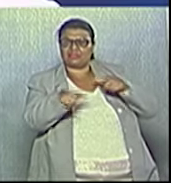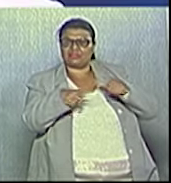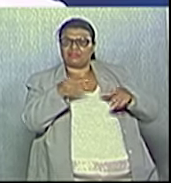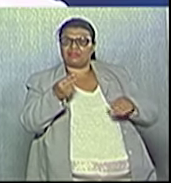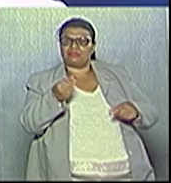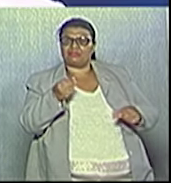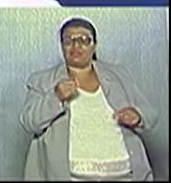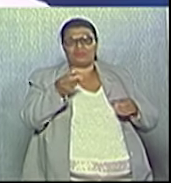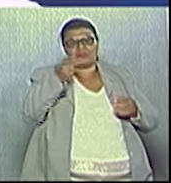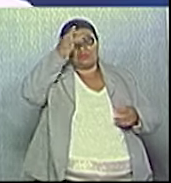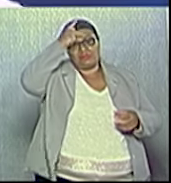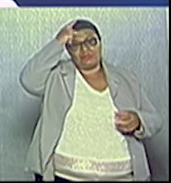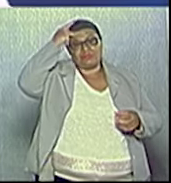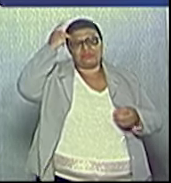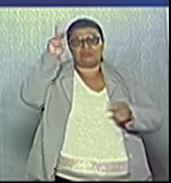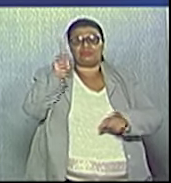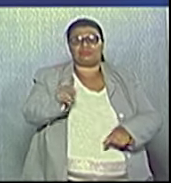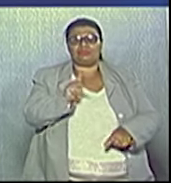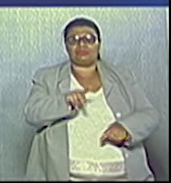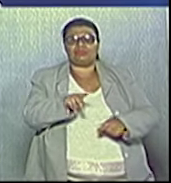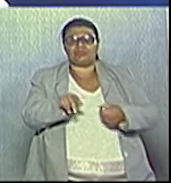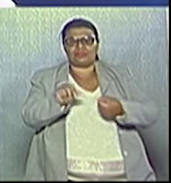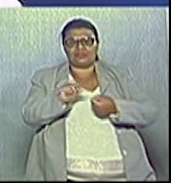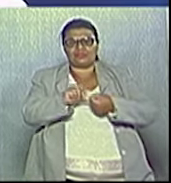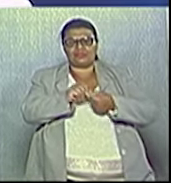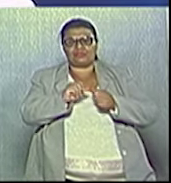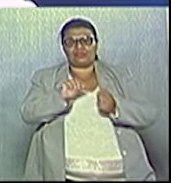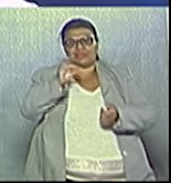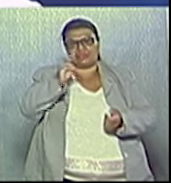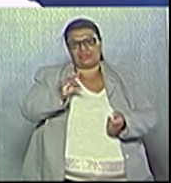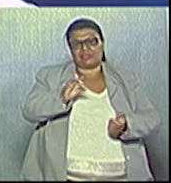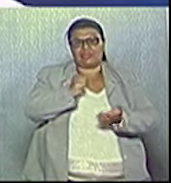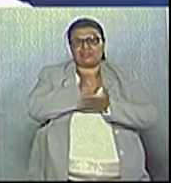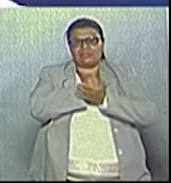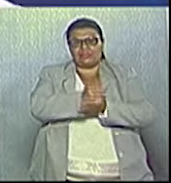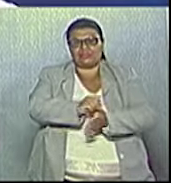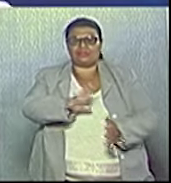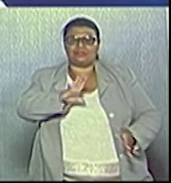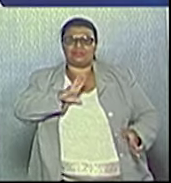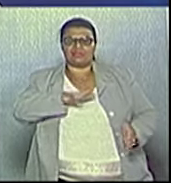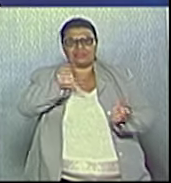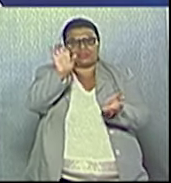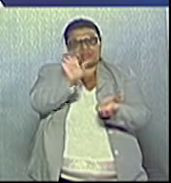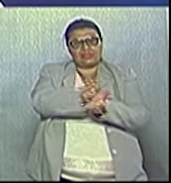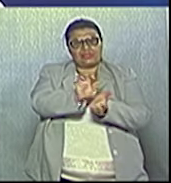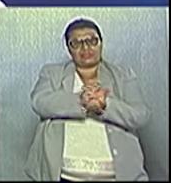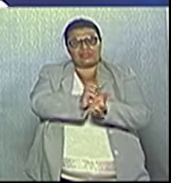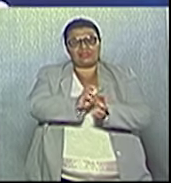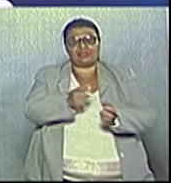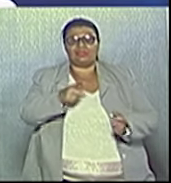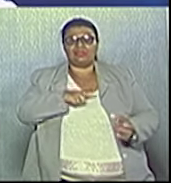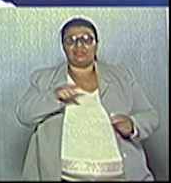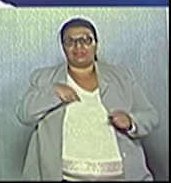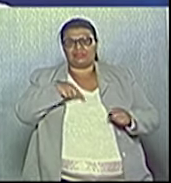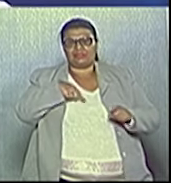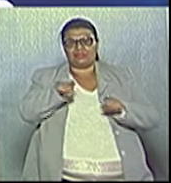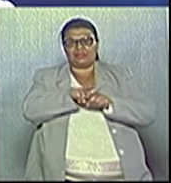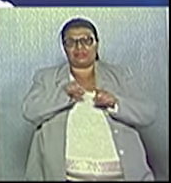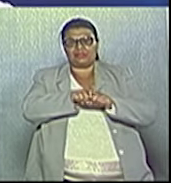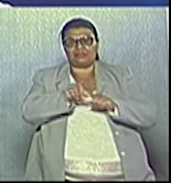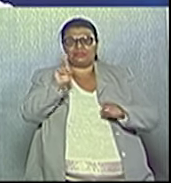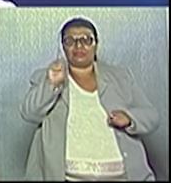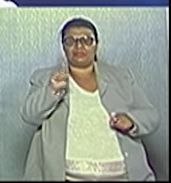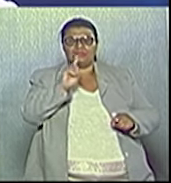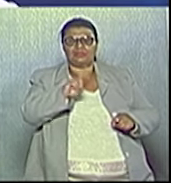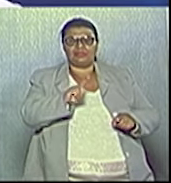muitas coisas por Jacareí, um professor faz muitas coisas por Jacareí. Eu fiz muitas coisas por Jacareí como professora, como doutora,